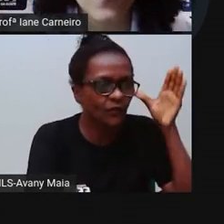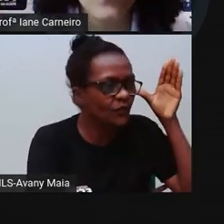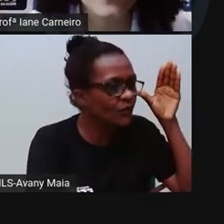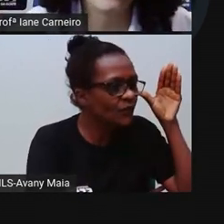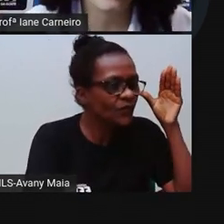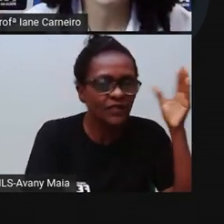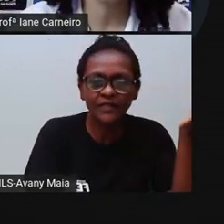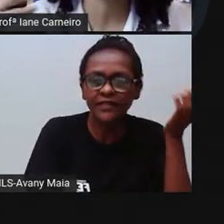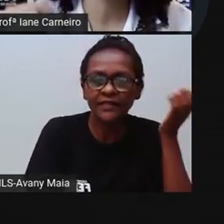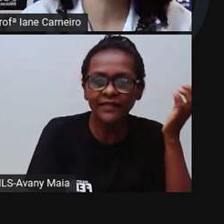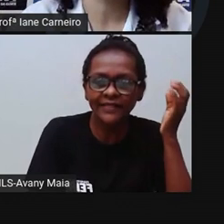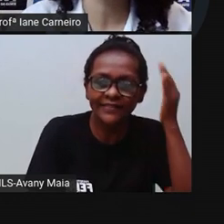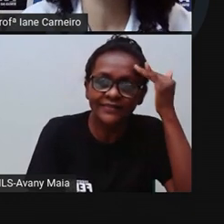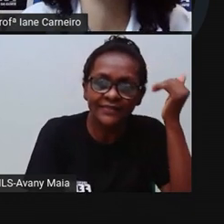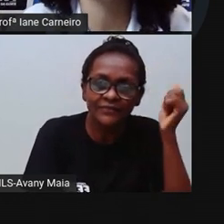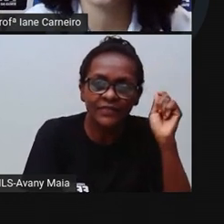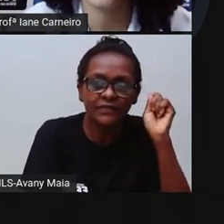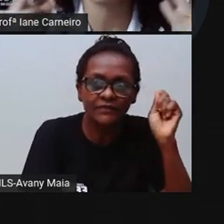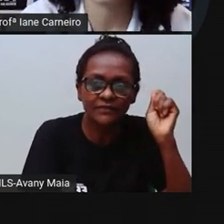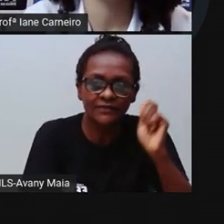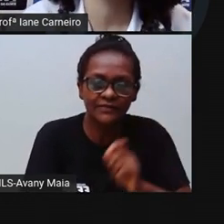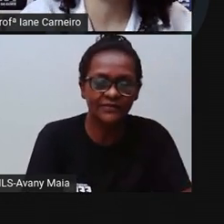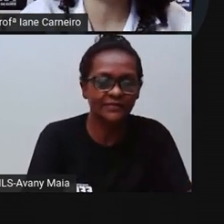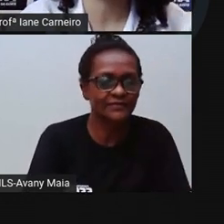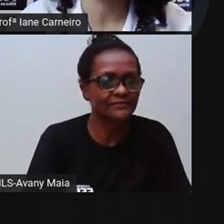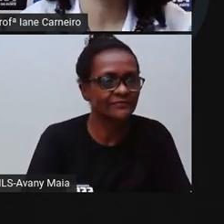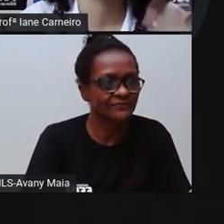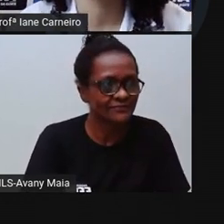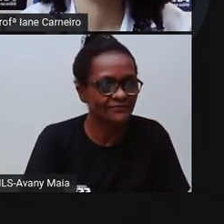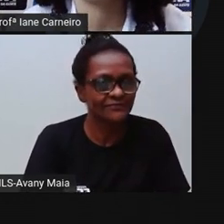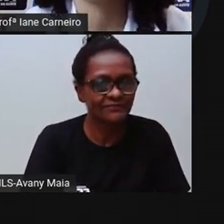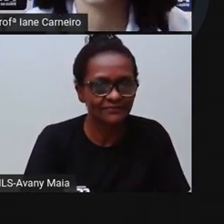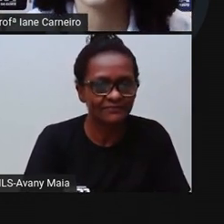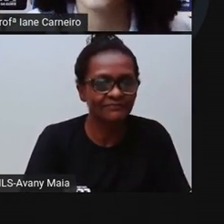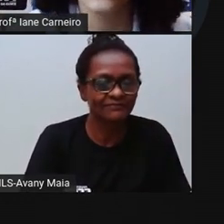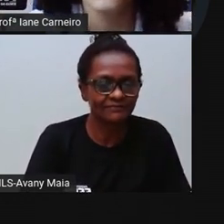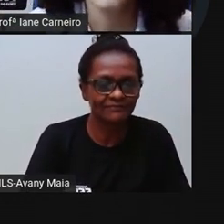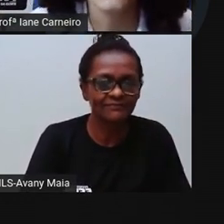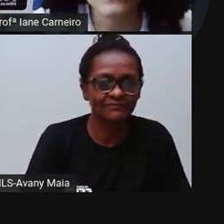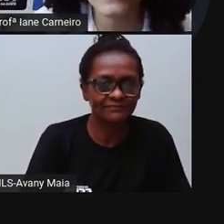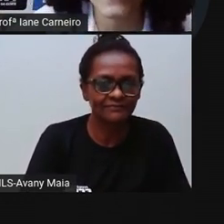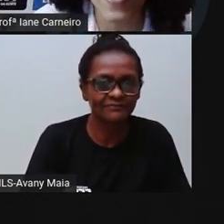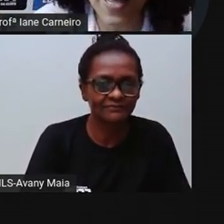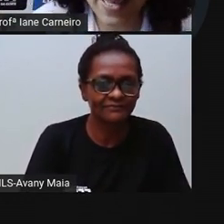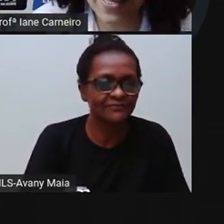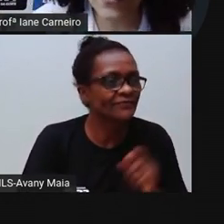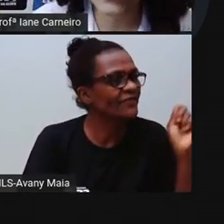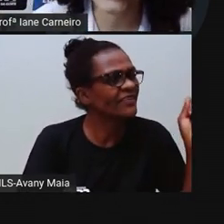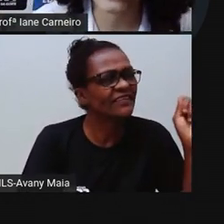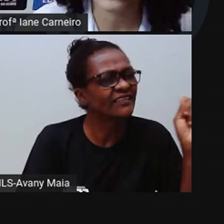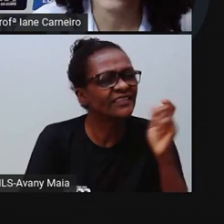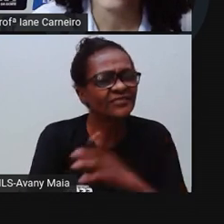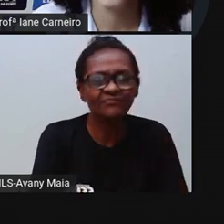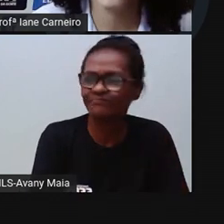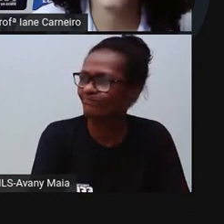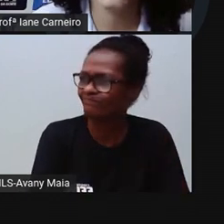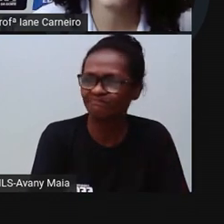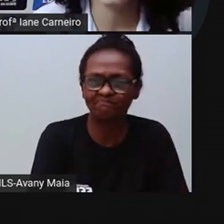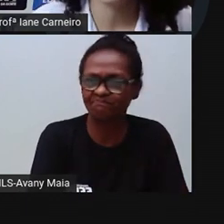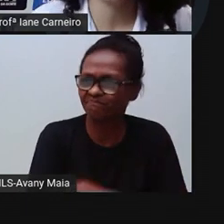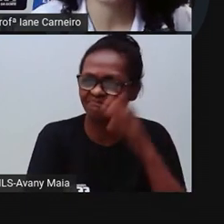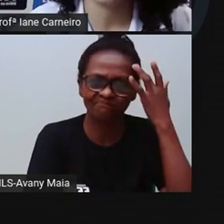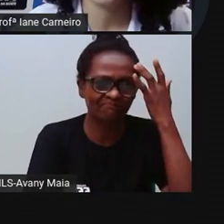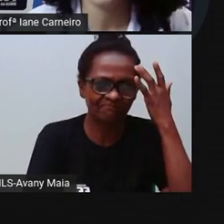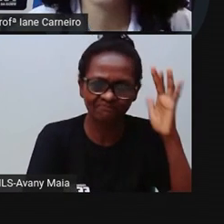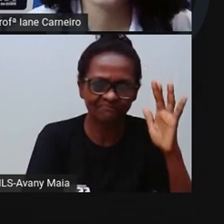saber o que é que Franginha estava querendo falar para eles, mostrar para eles. O que será, hein? Que Franginha ganhou